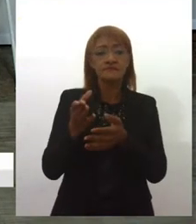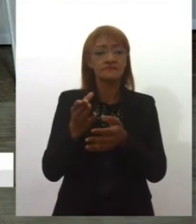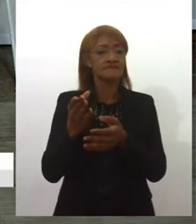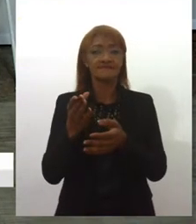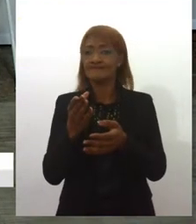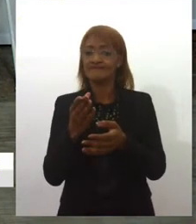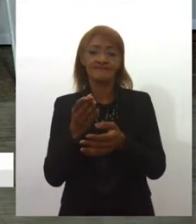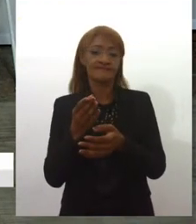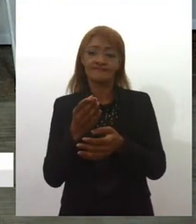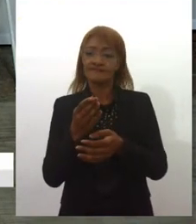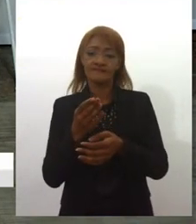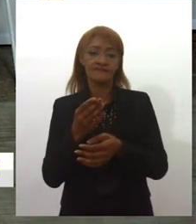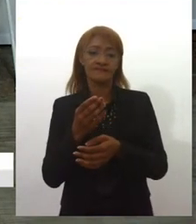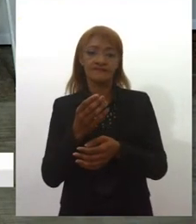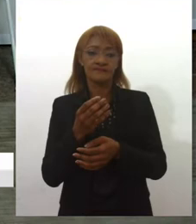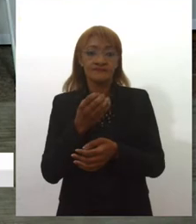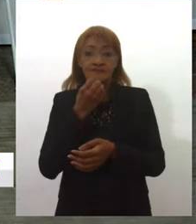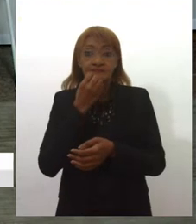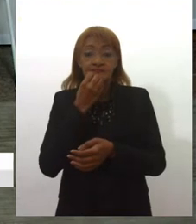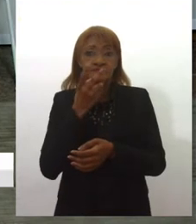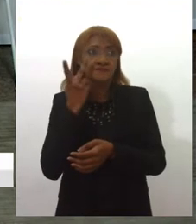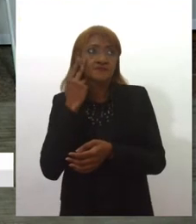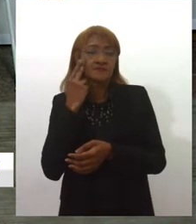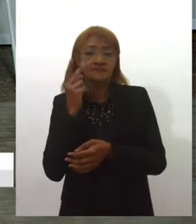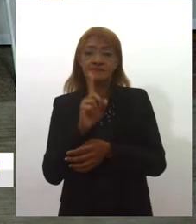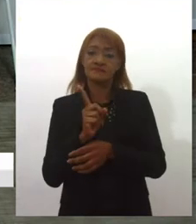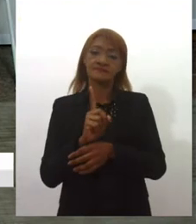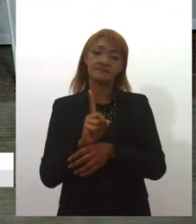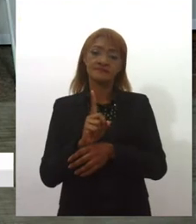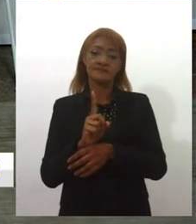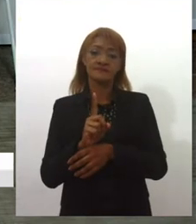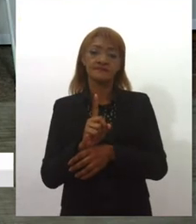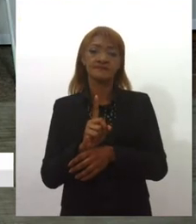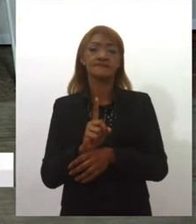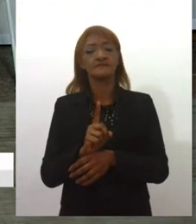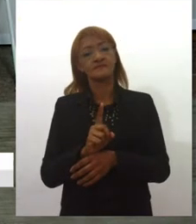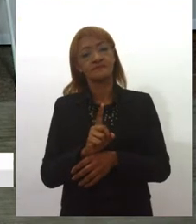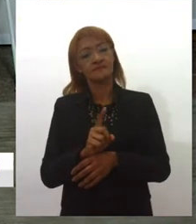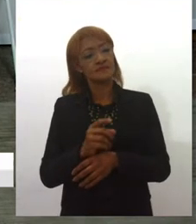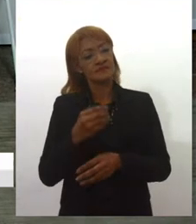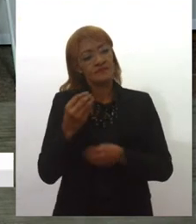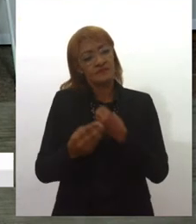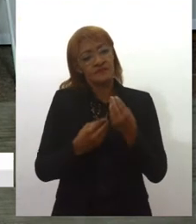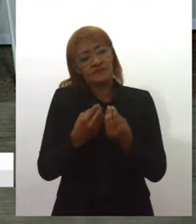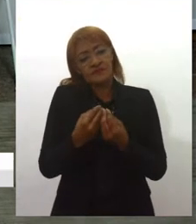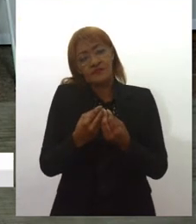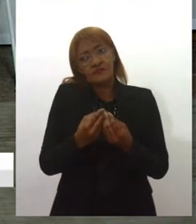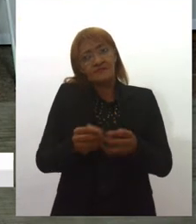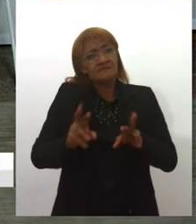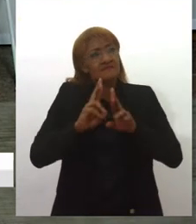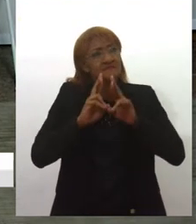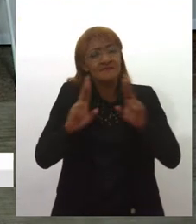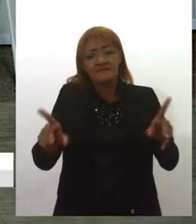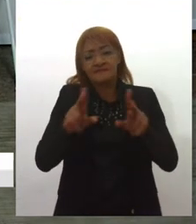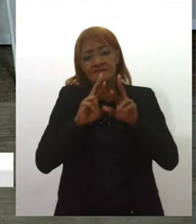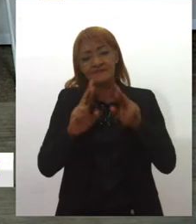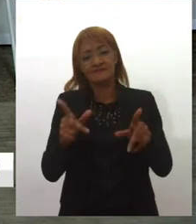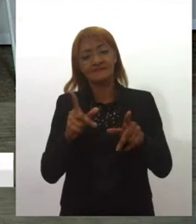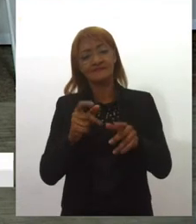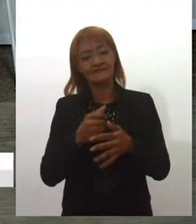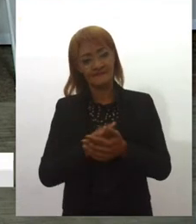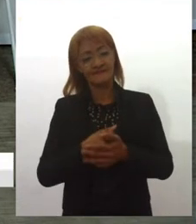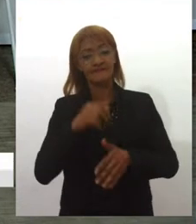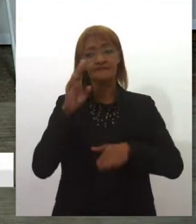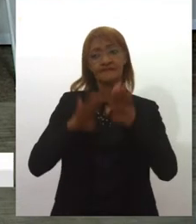nem de perto comum, né, é algo assim, aquela coisa que foge realmente a regra, né, talvez